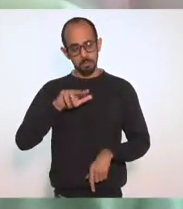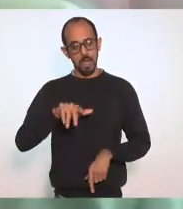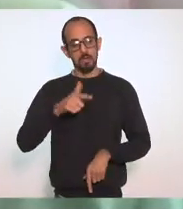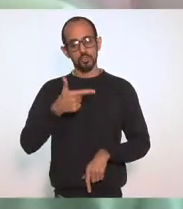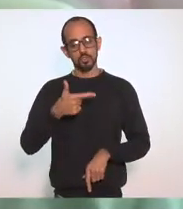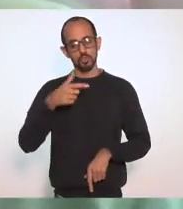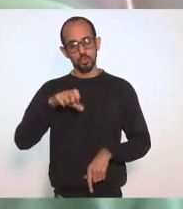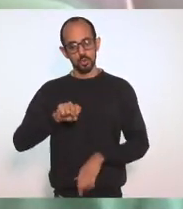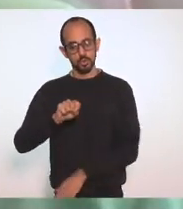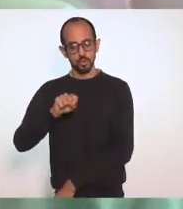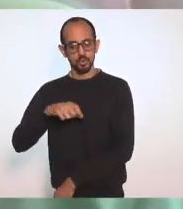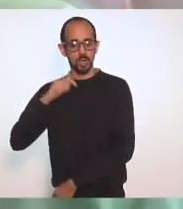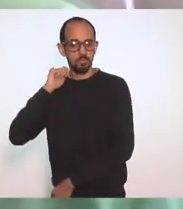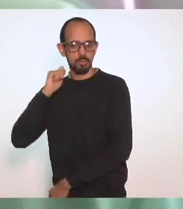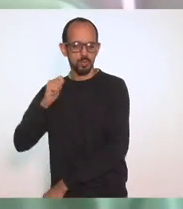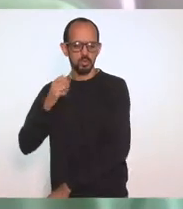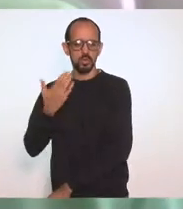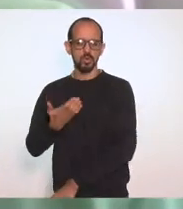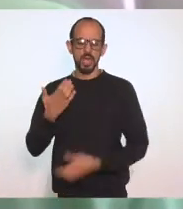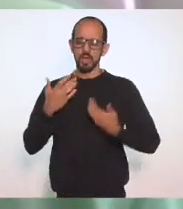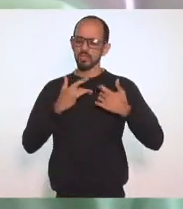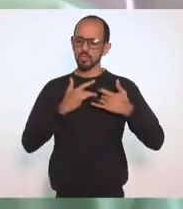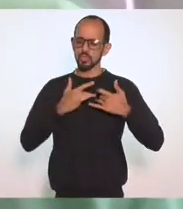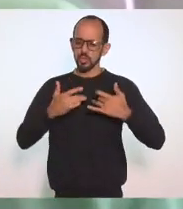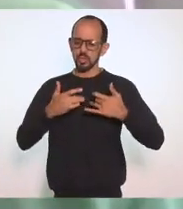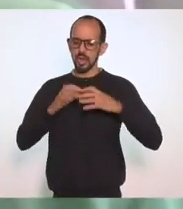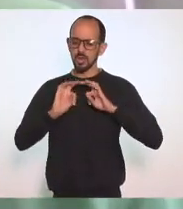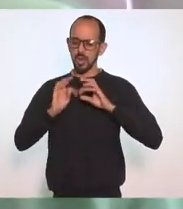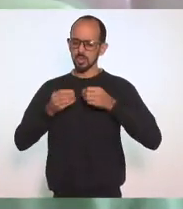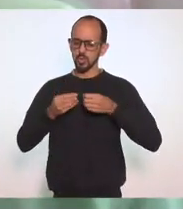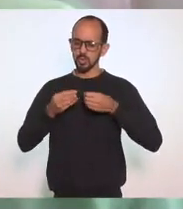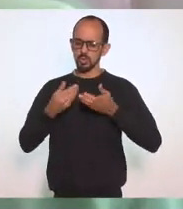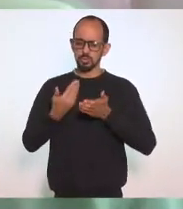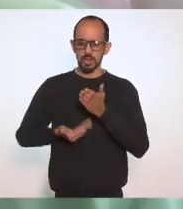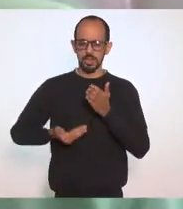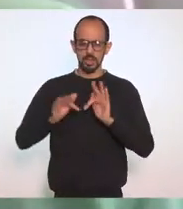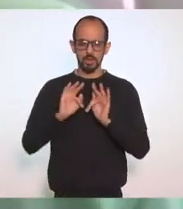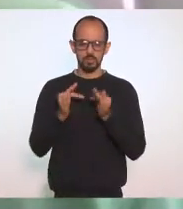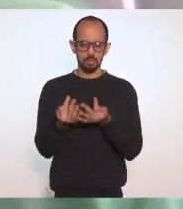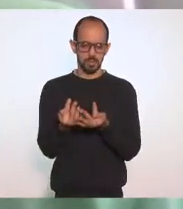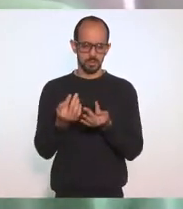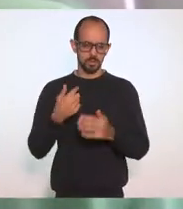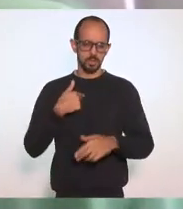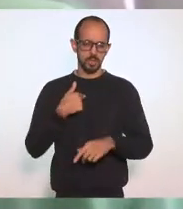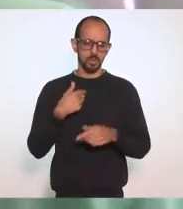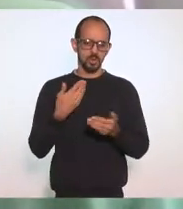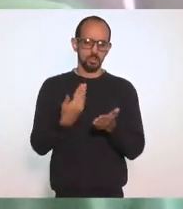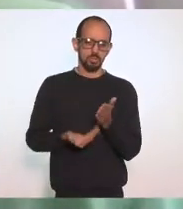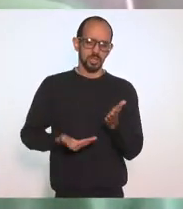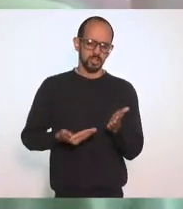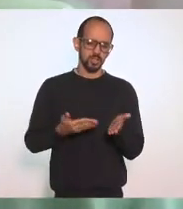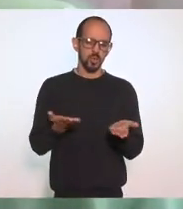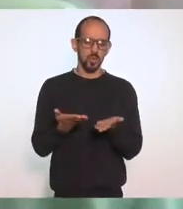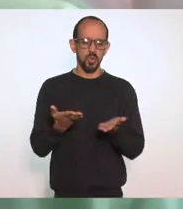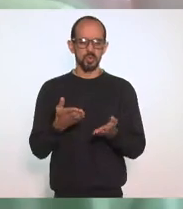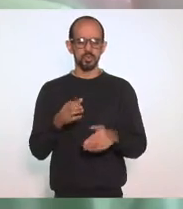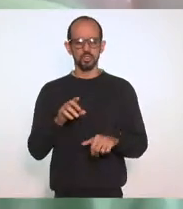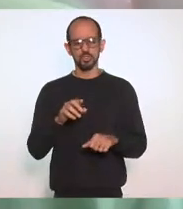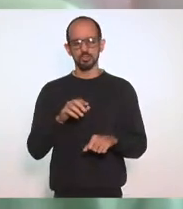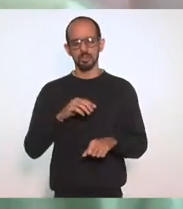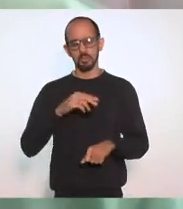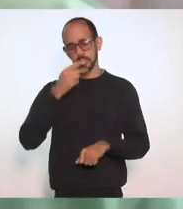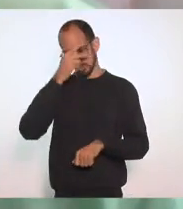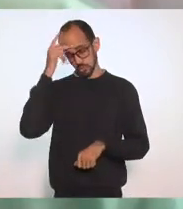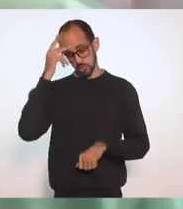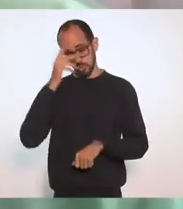E eu quero ser solidário A todos aqueles Que perderam seus familiares E eu especialmente Que eu perdi hoje Um grande tio Uma pessoa querida